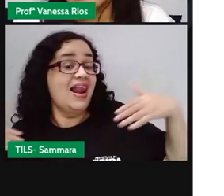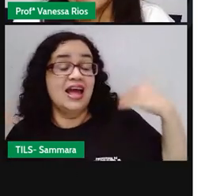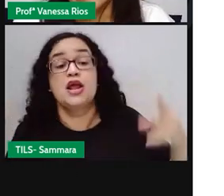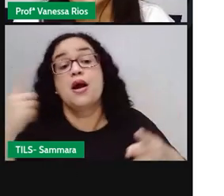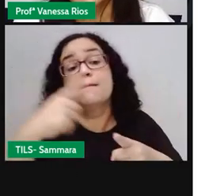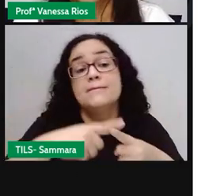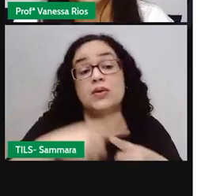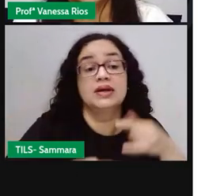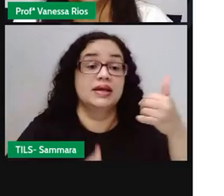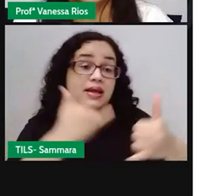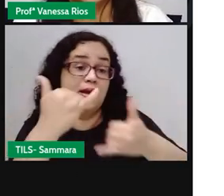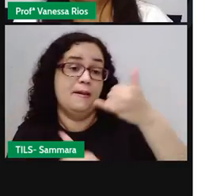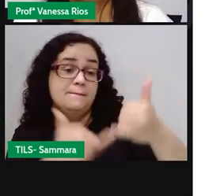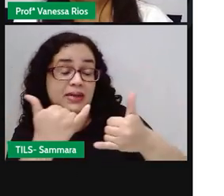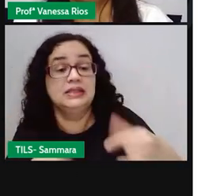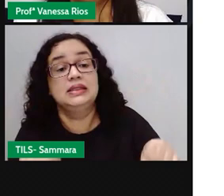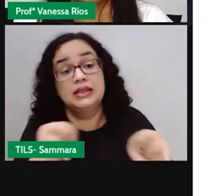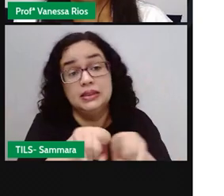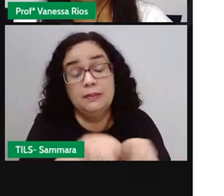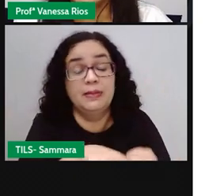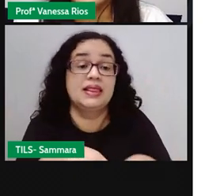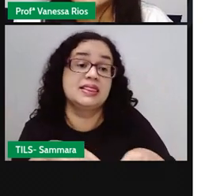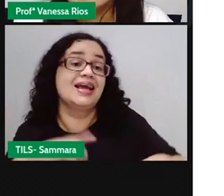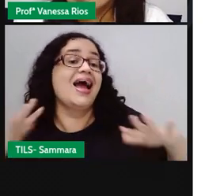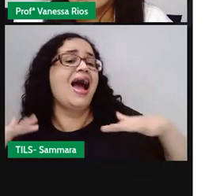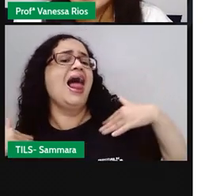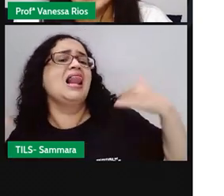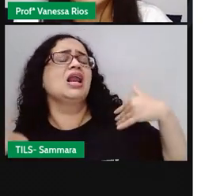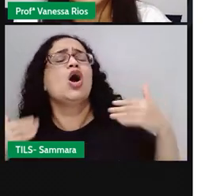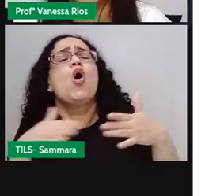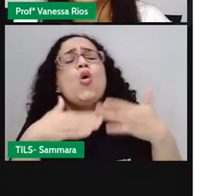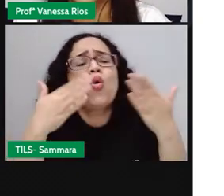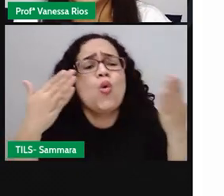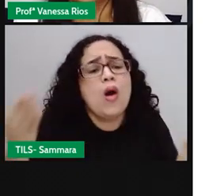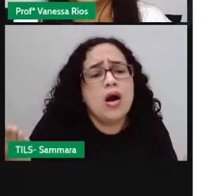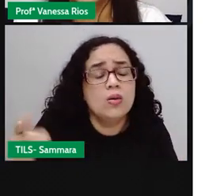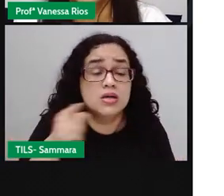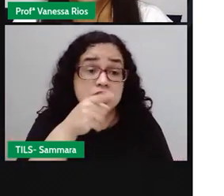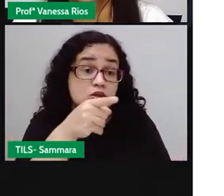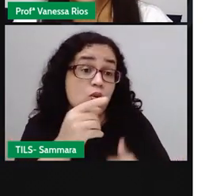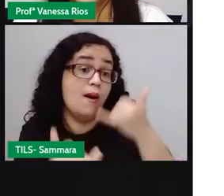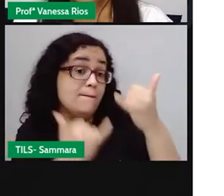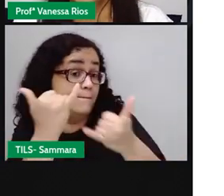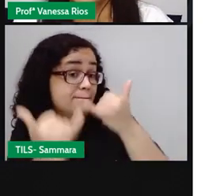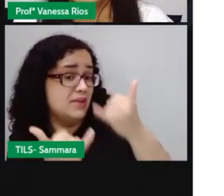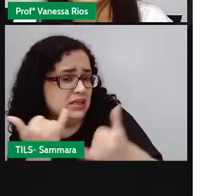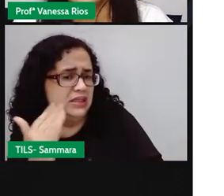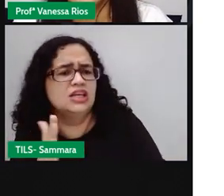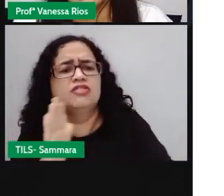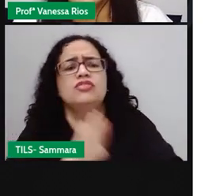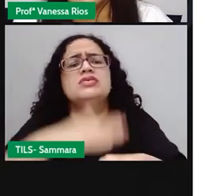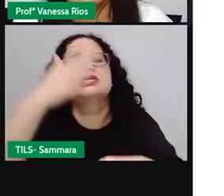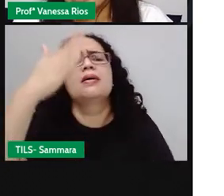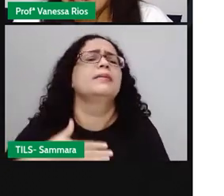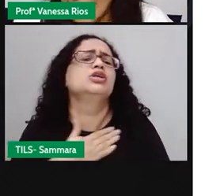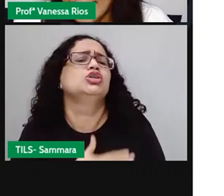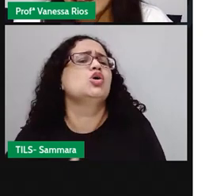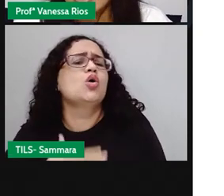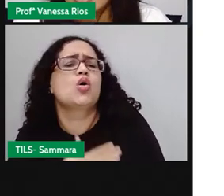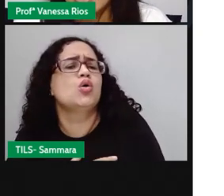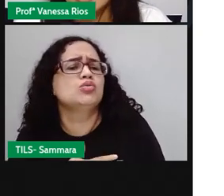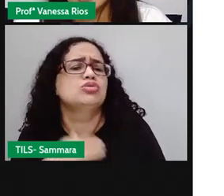brincadeira proporciona alegria. E qual é a sua brincadeira predileta? Do que é que você mais gosta de